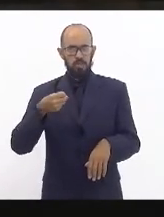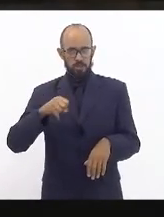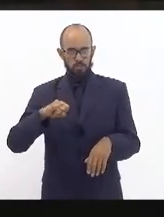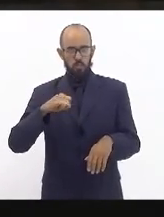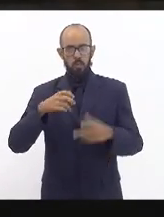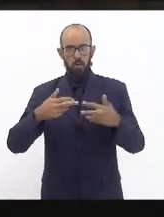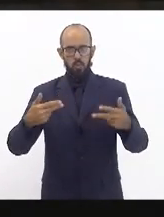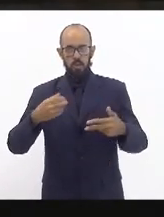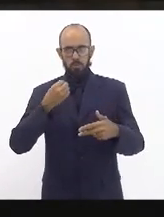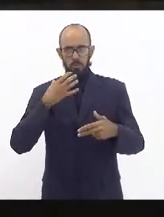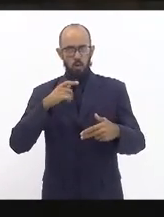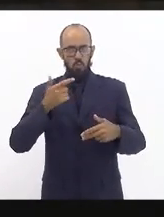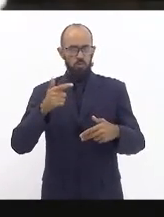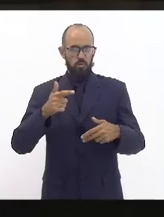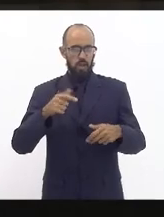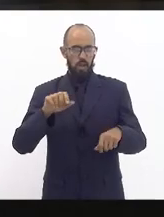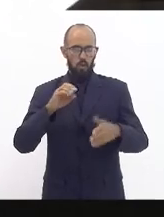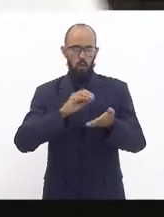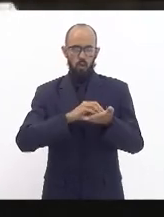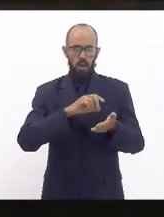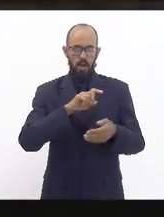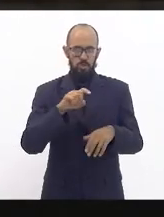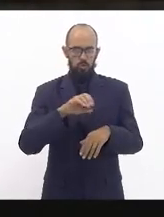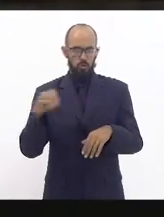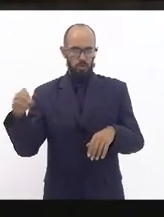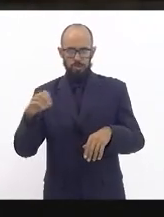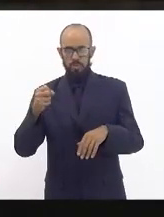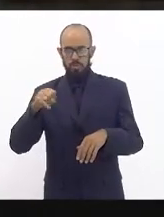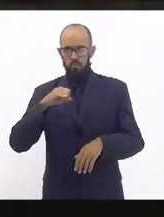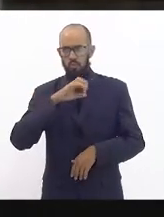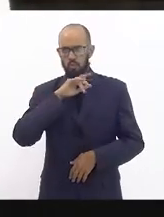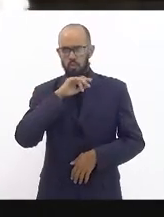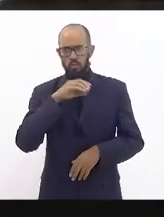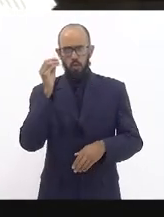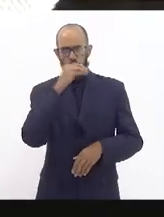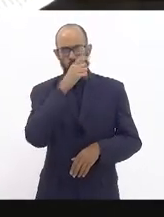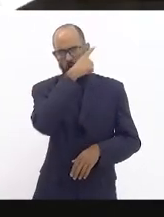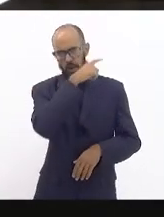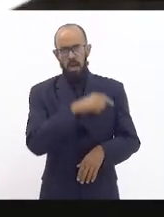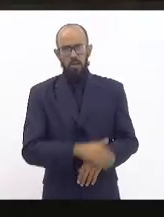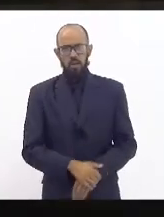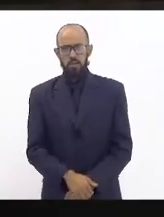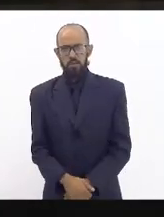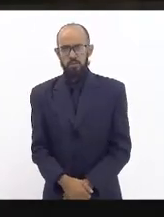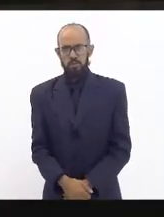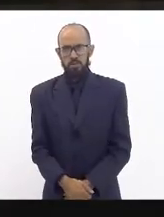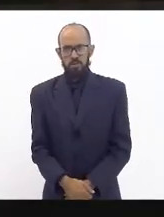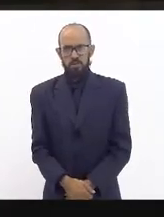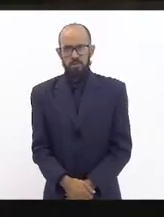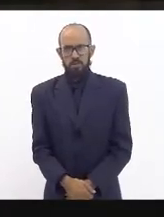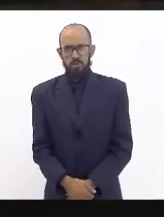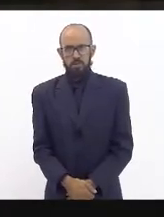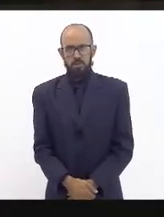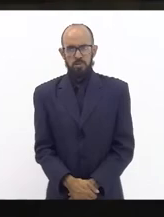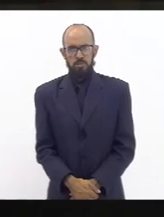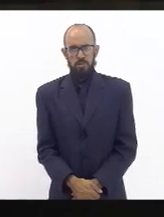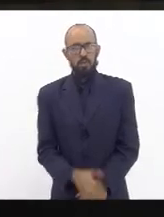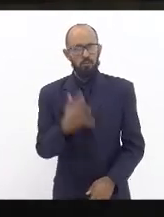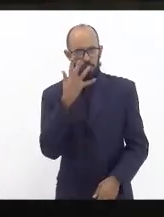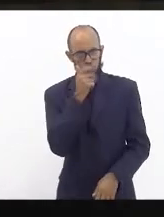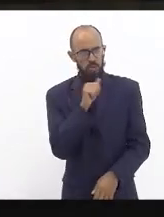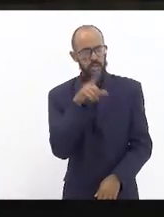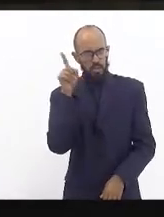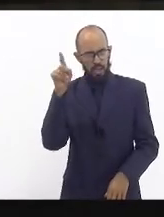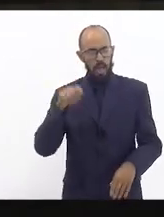não levam para a nossa região a quando é ruim querem levar bota lá essa termoelétrica na Lagoa Rodrigo de Freitas fica bonita lá não que as